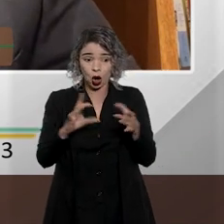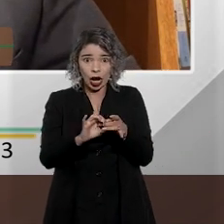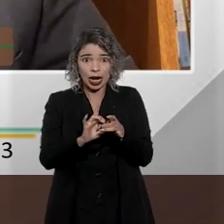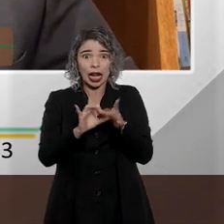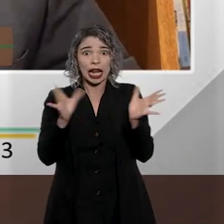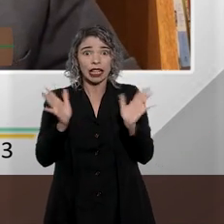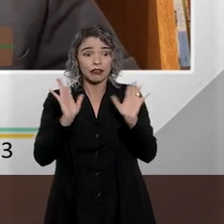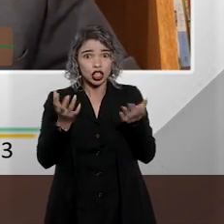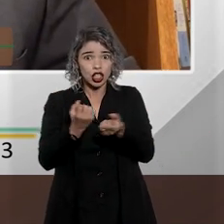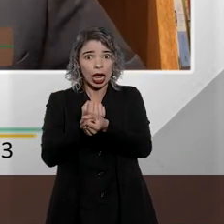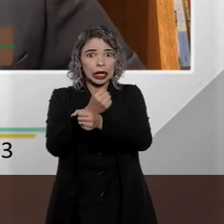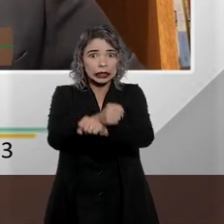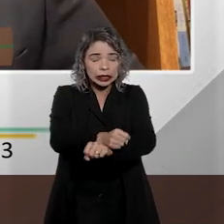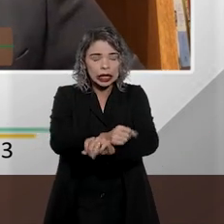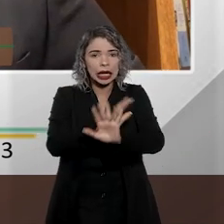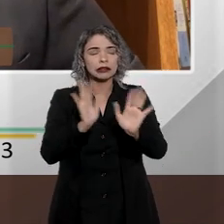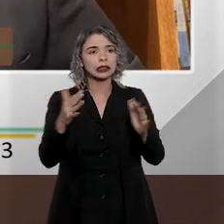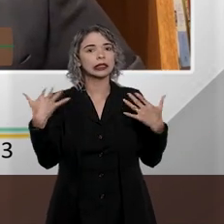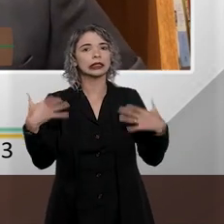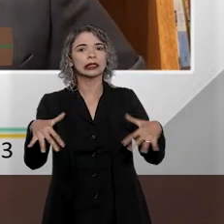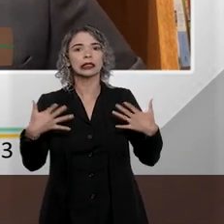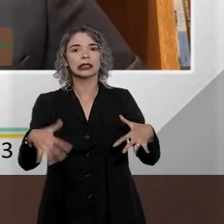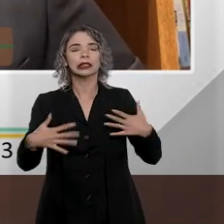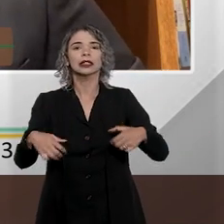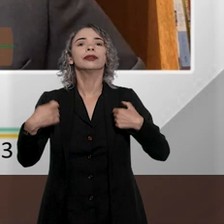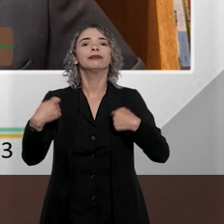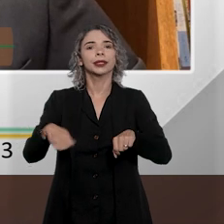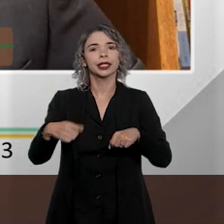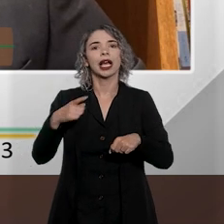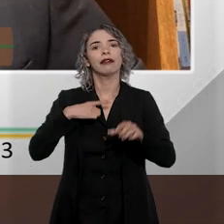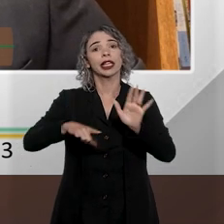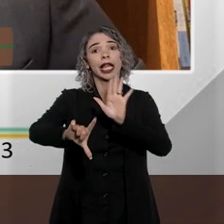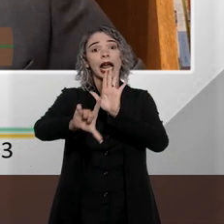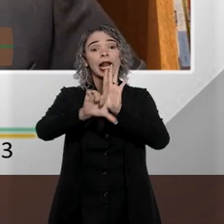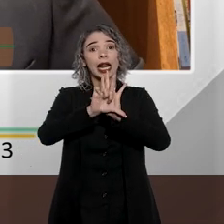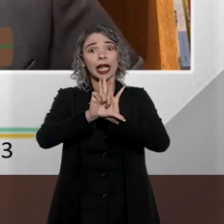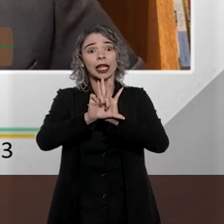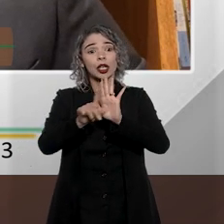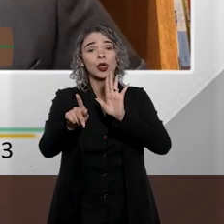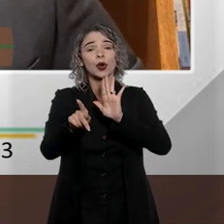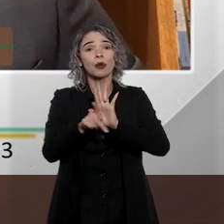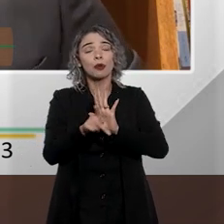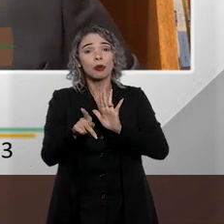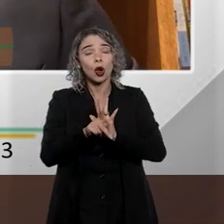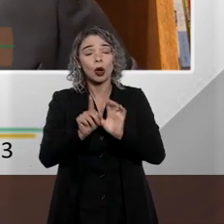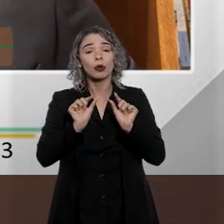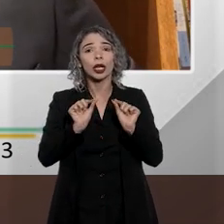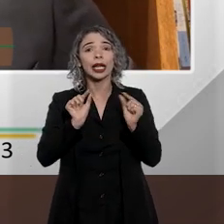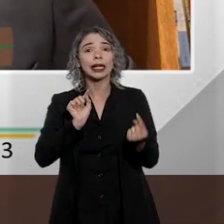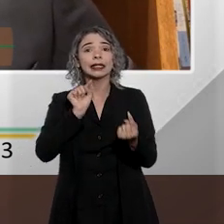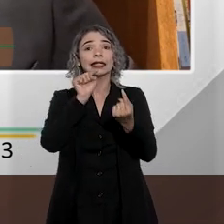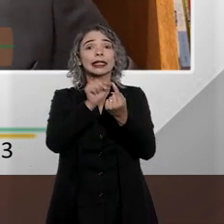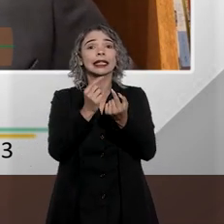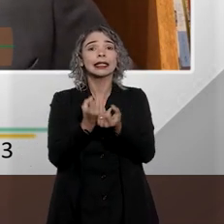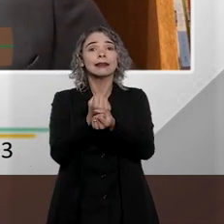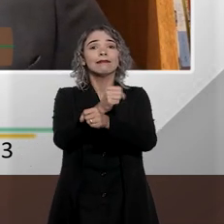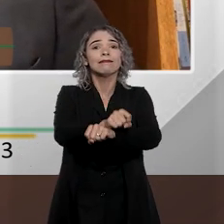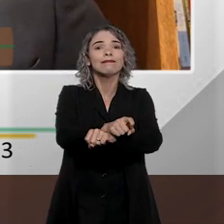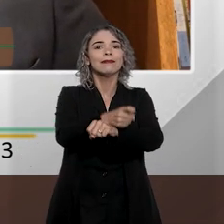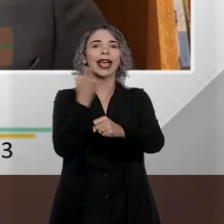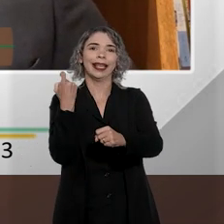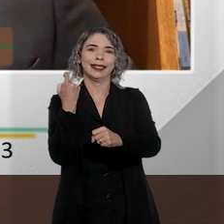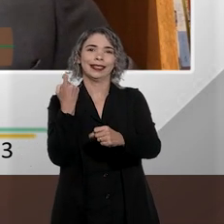libertos, juridicamente falando, então havia a necessidade de uma legislação especificamente para os ex-escravizados.